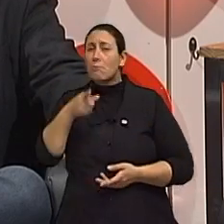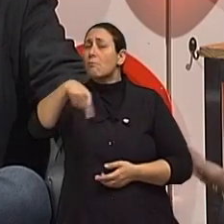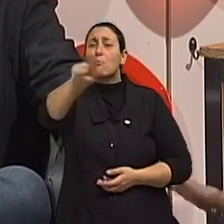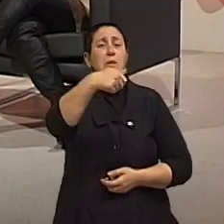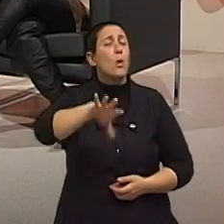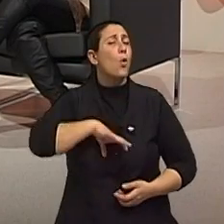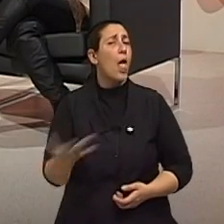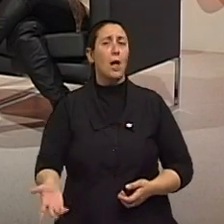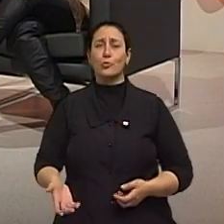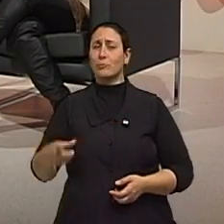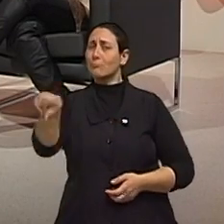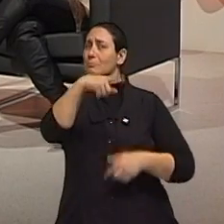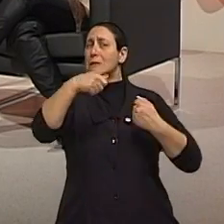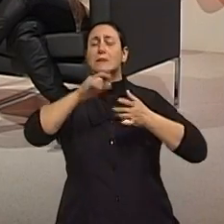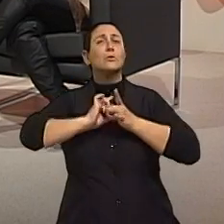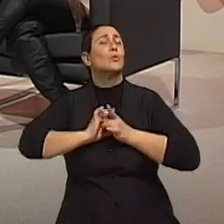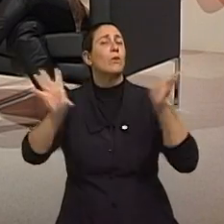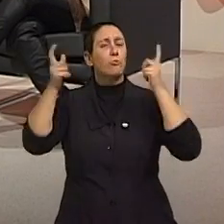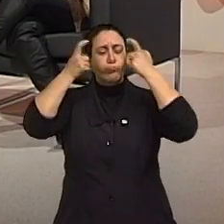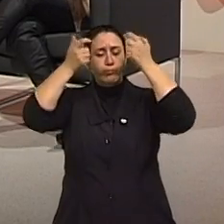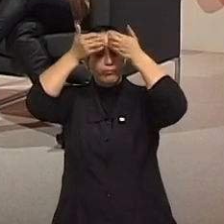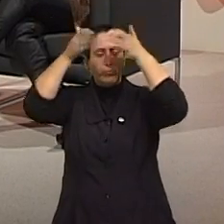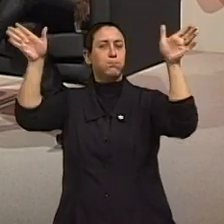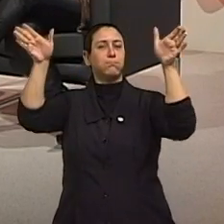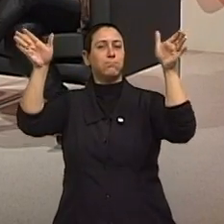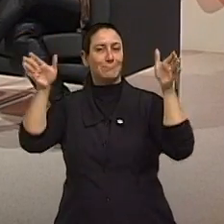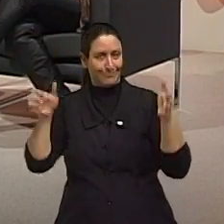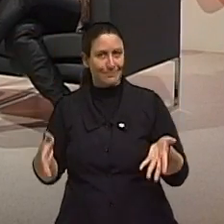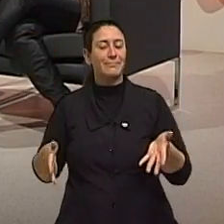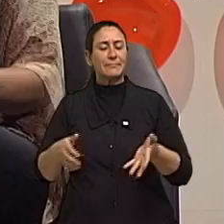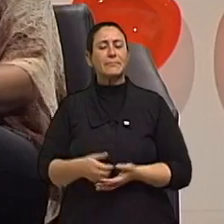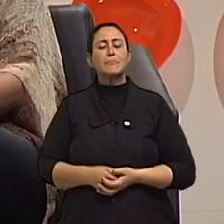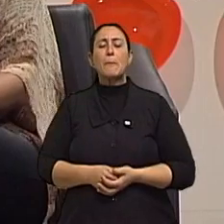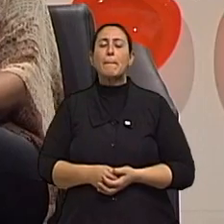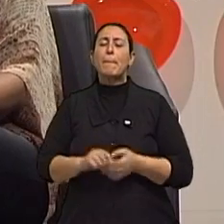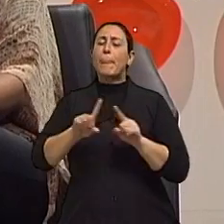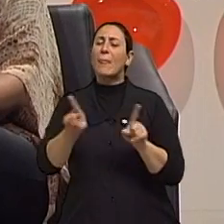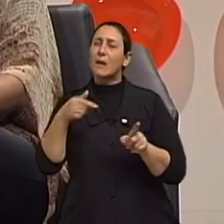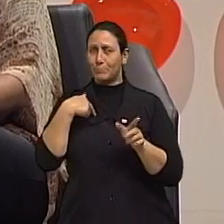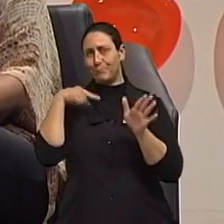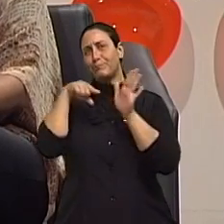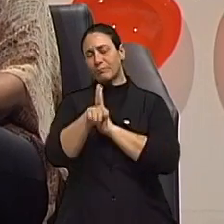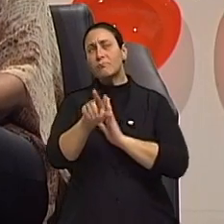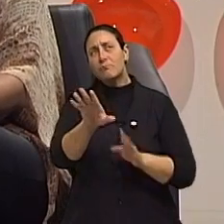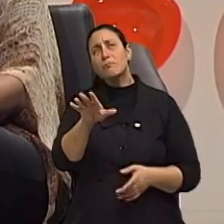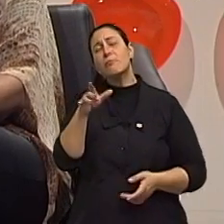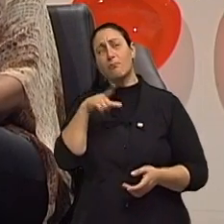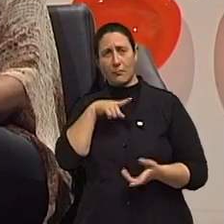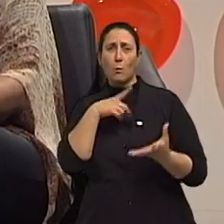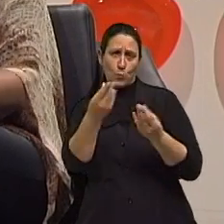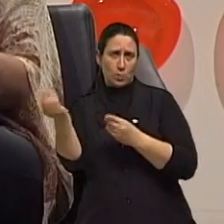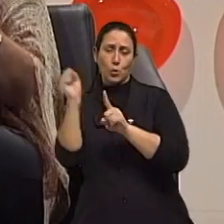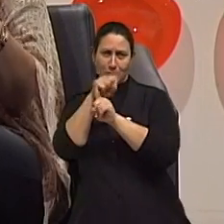É estar disponível. Com certeza. Né? Doutor, mas a questão que as pessoas colocam assim da